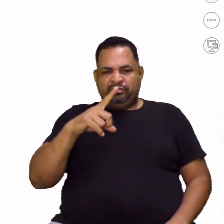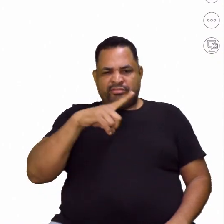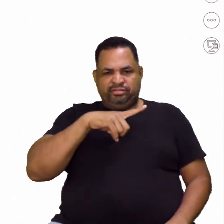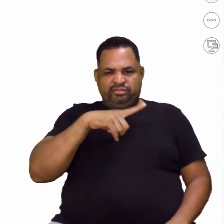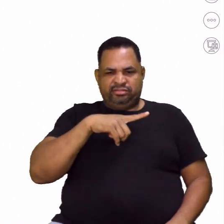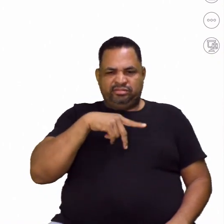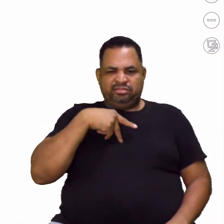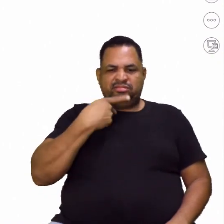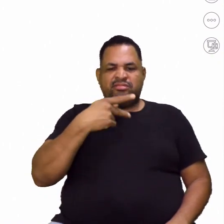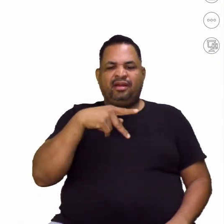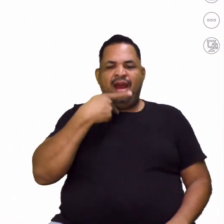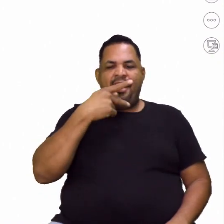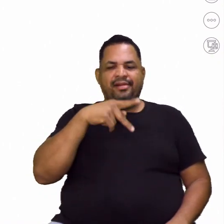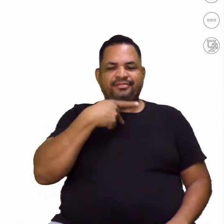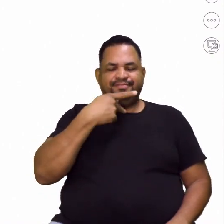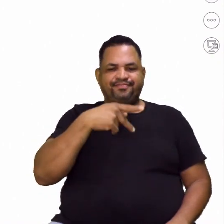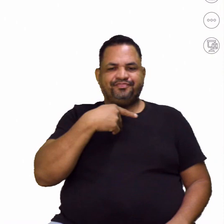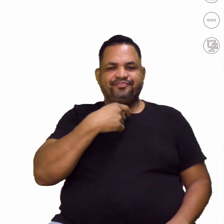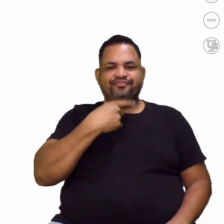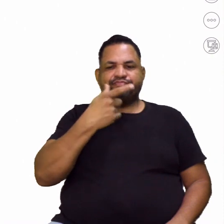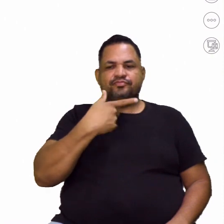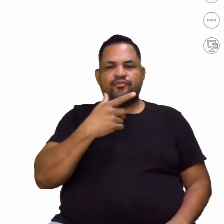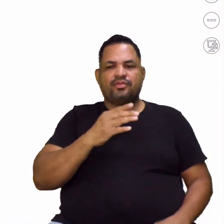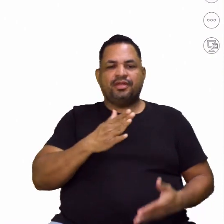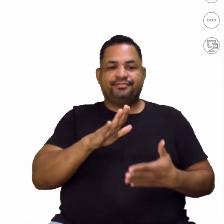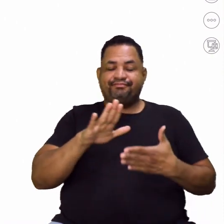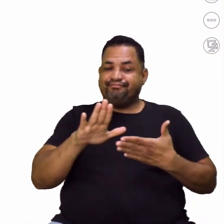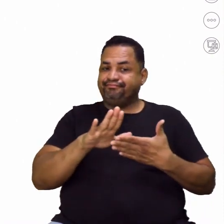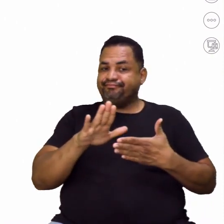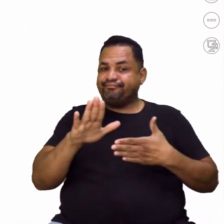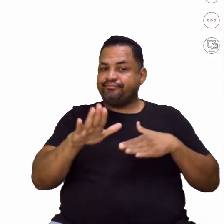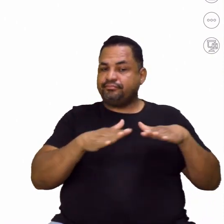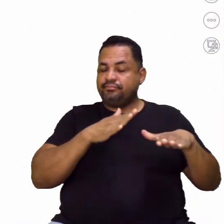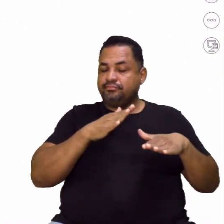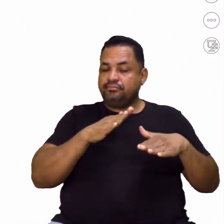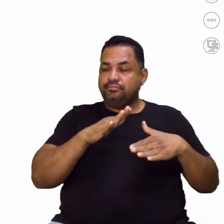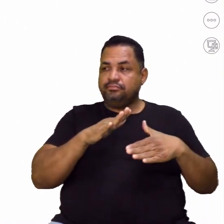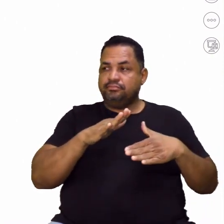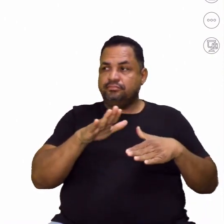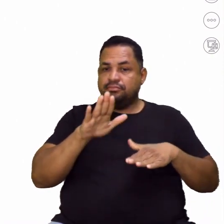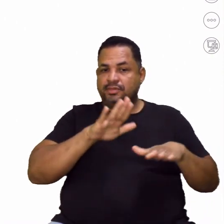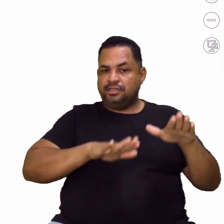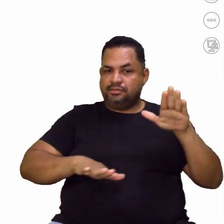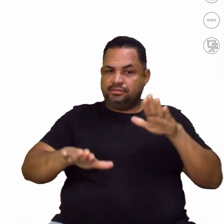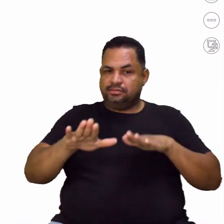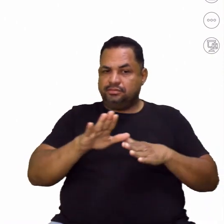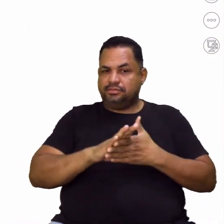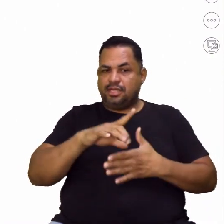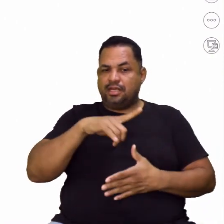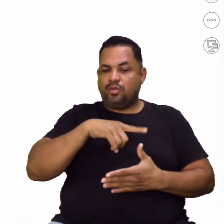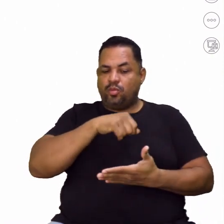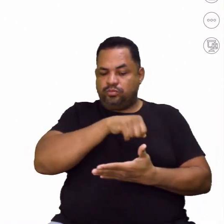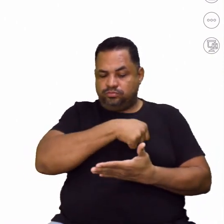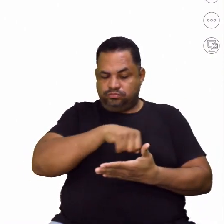mesma pronúncia e, às vezes, vai ter a mesma grafia,